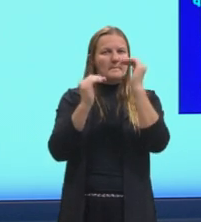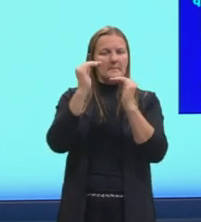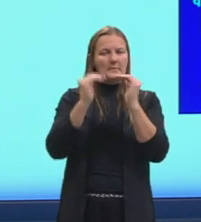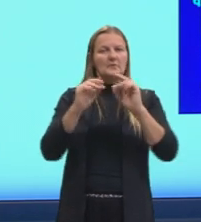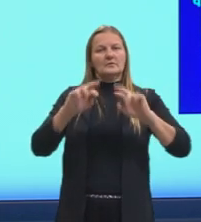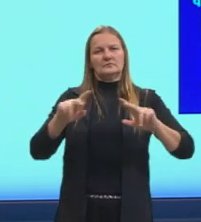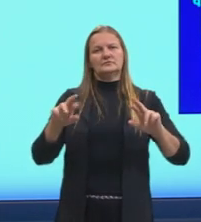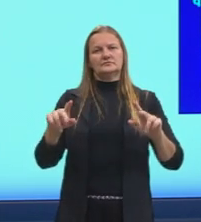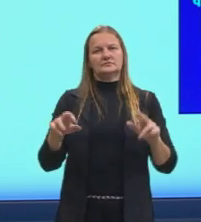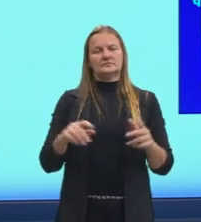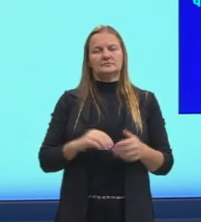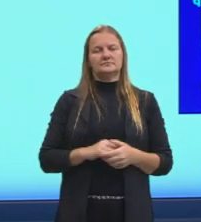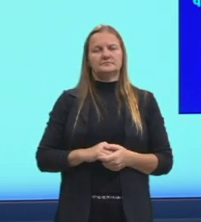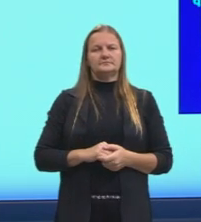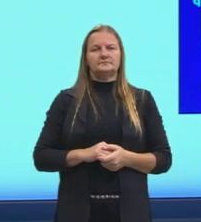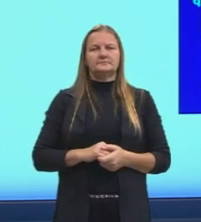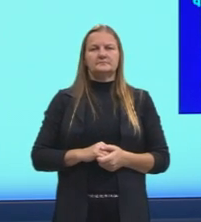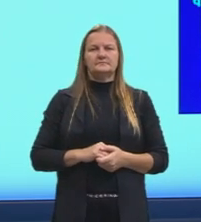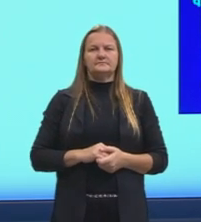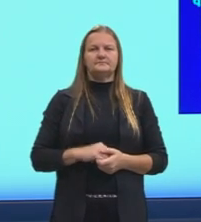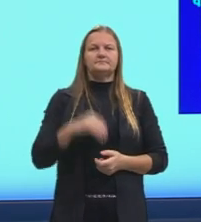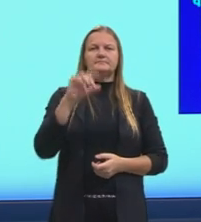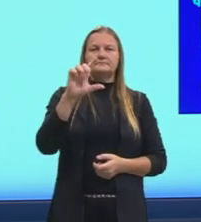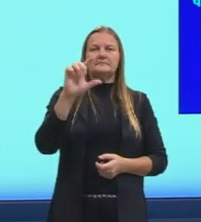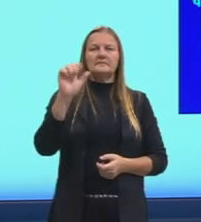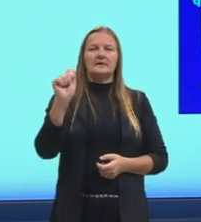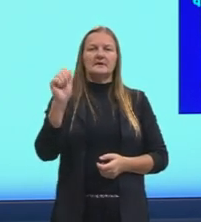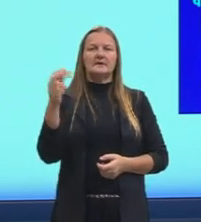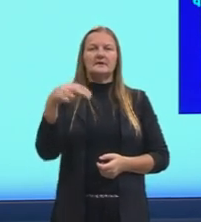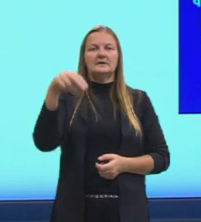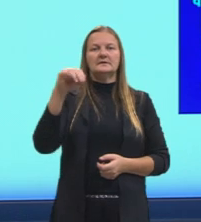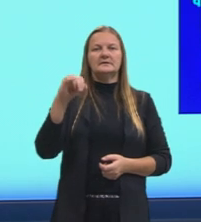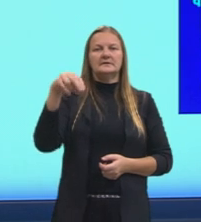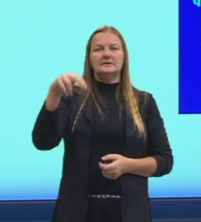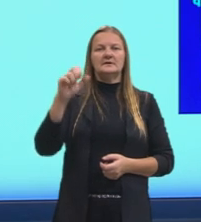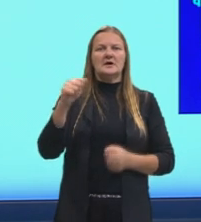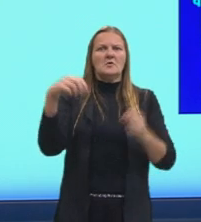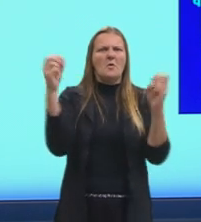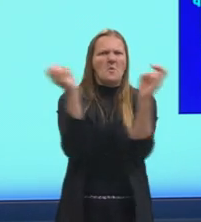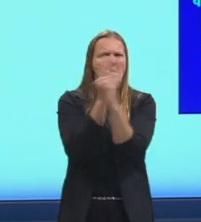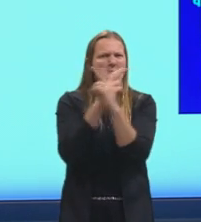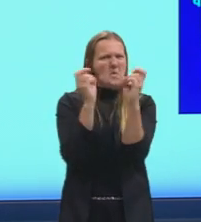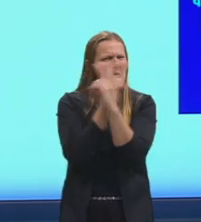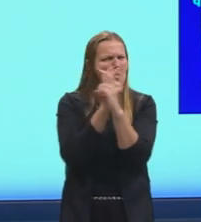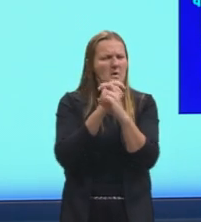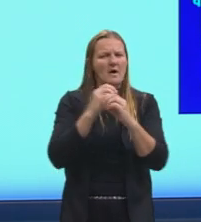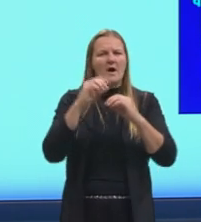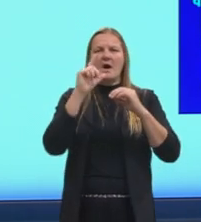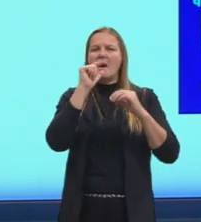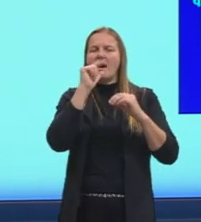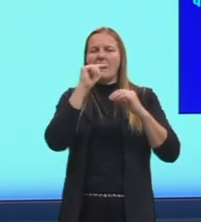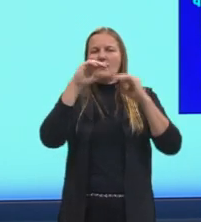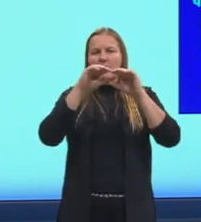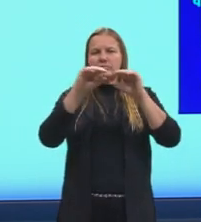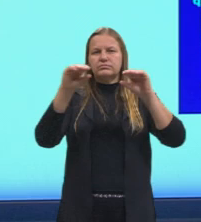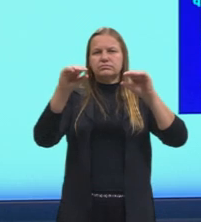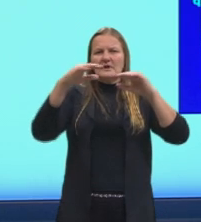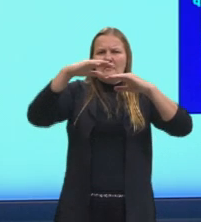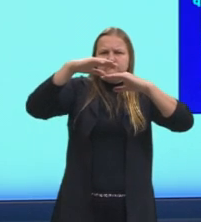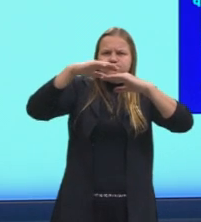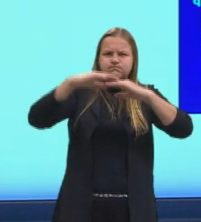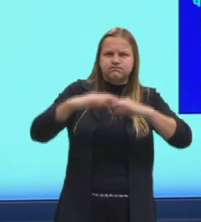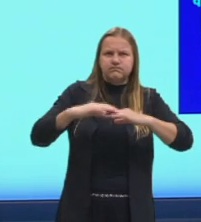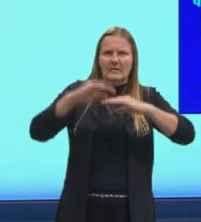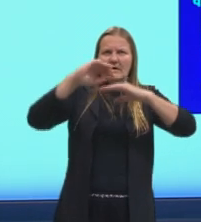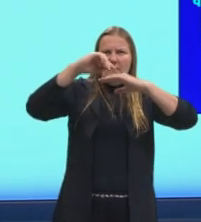diferente do El Ninho, tá? Então, Laninha, os ventos alíseos empurram essa água superficial, ó, empurram essa água